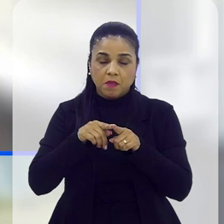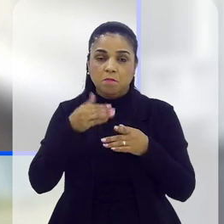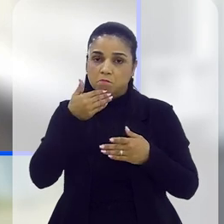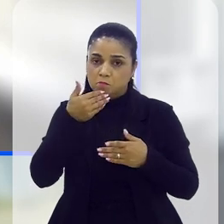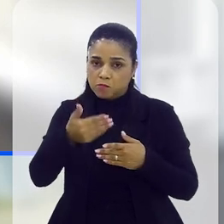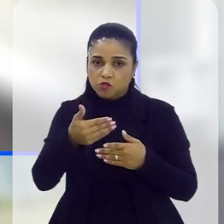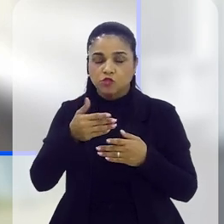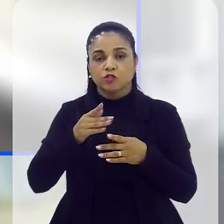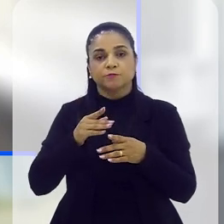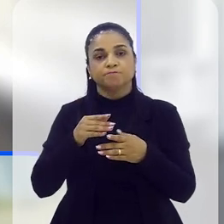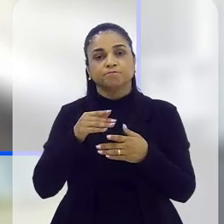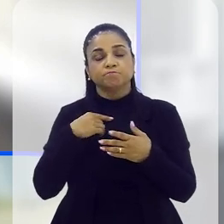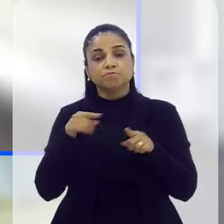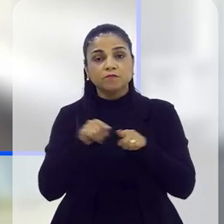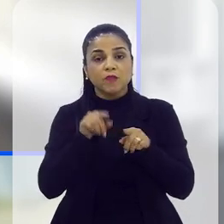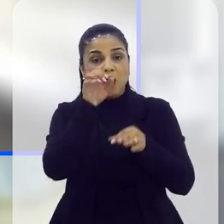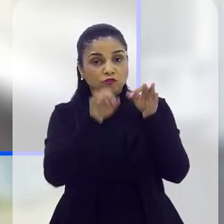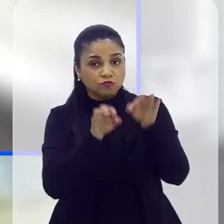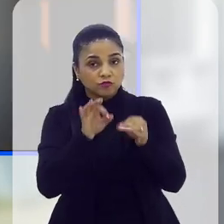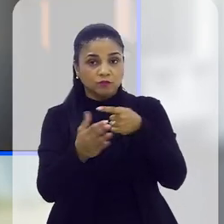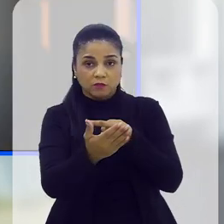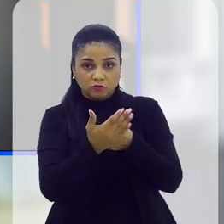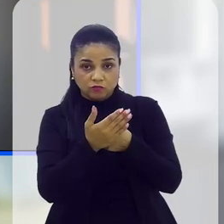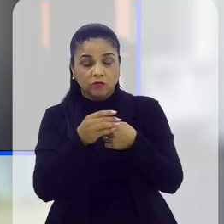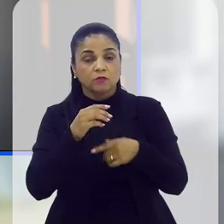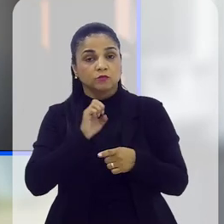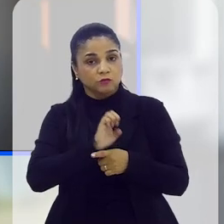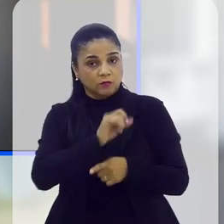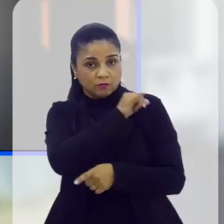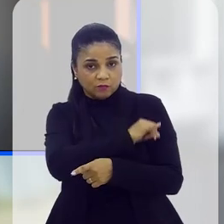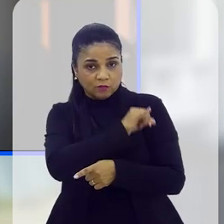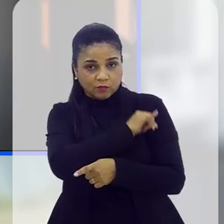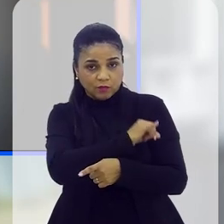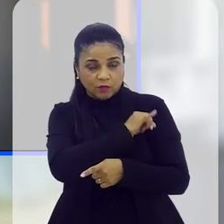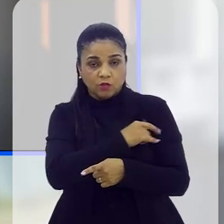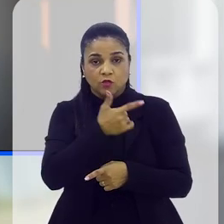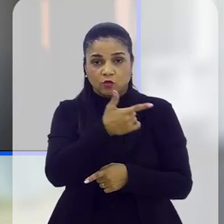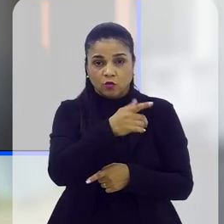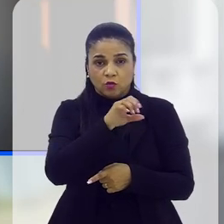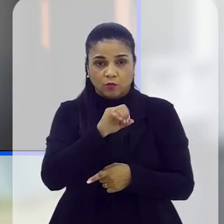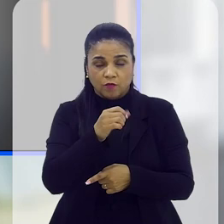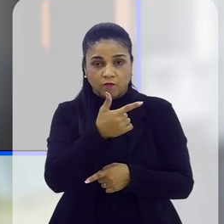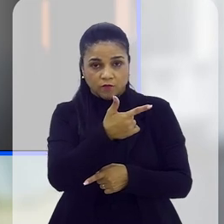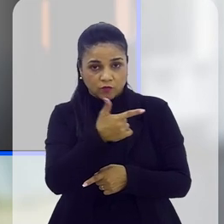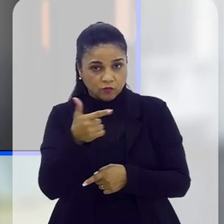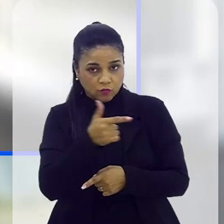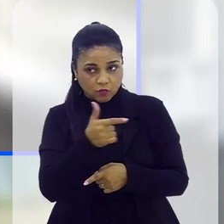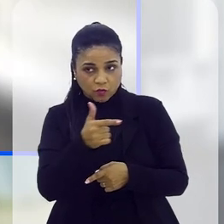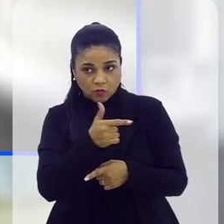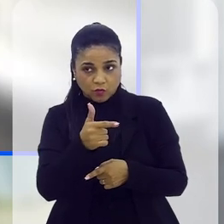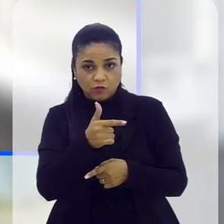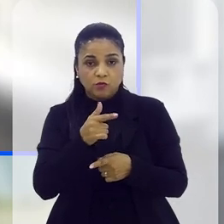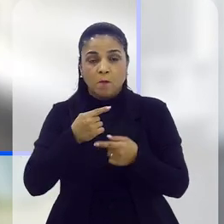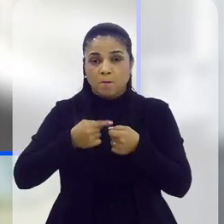à própria, pedido diretamente à justiça. Já funciona no estado do Rio, como falei, desde 2022, funcionava no